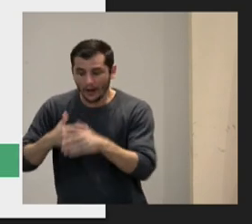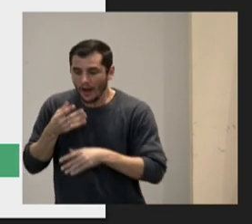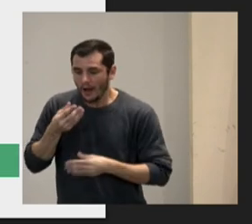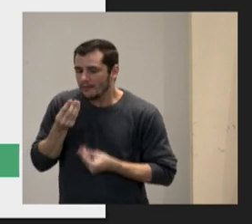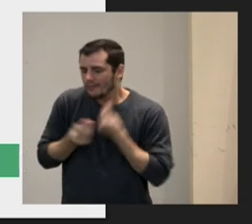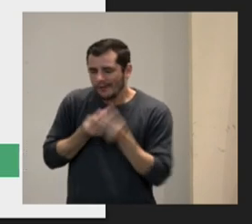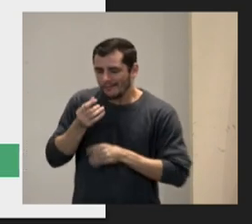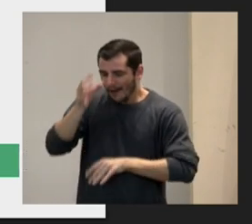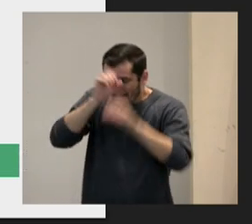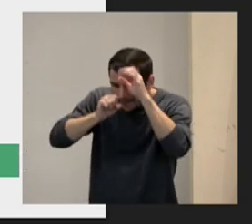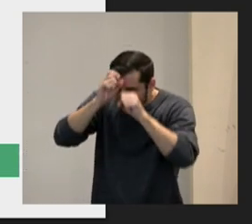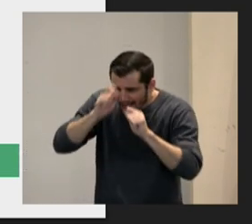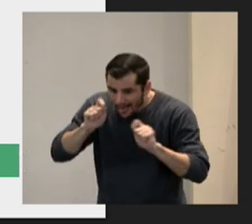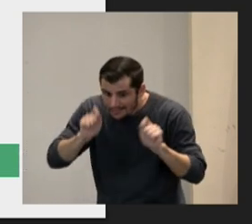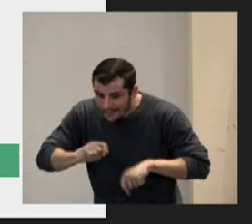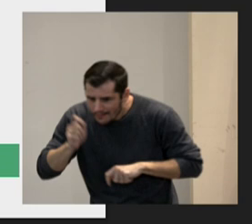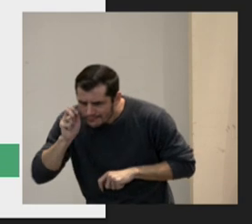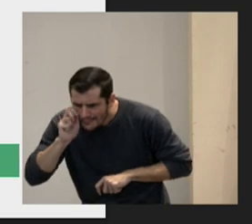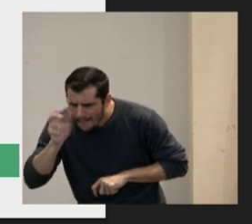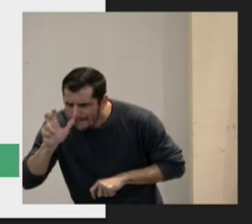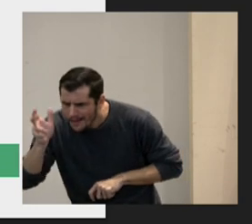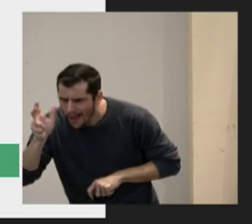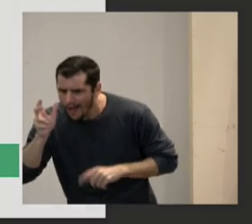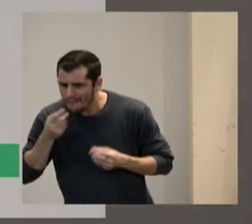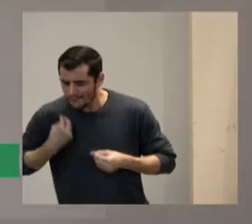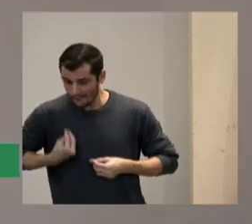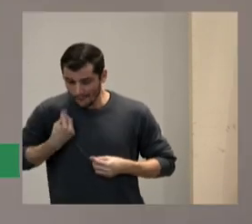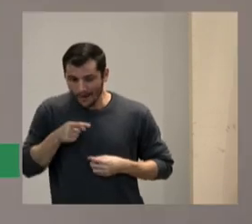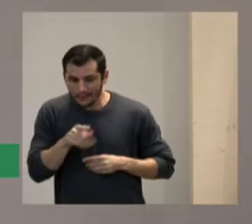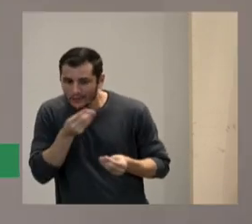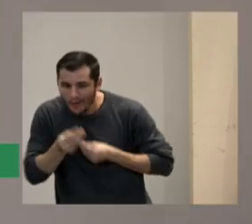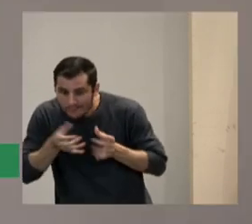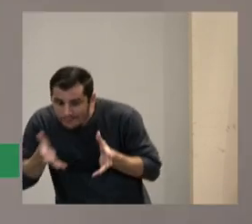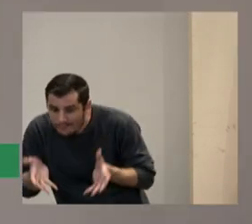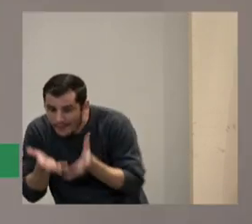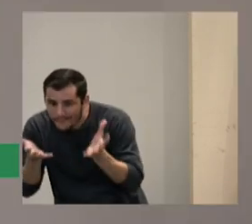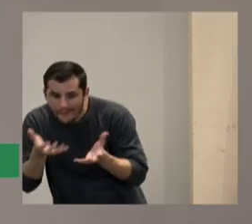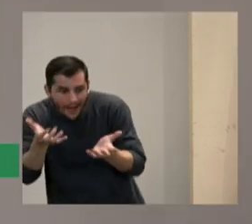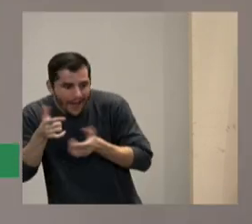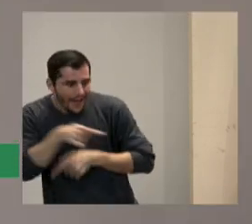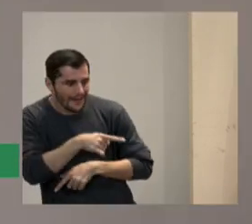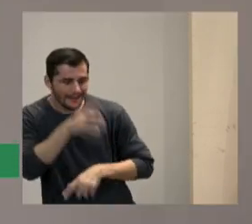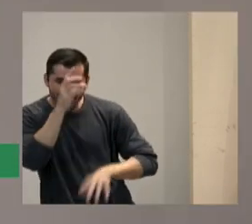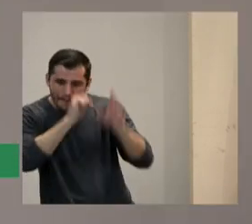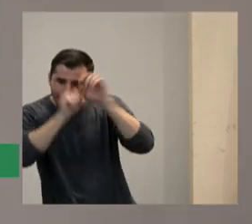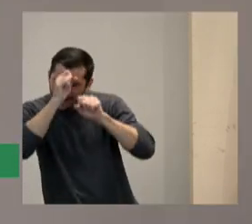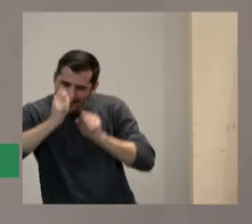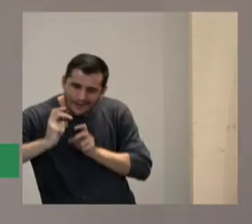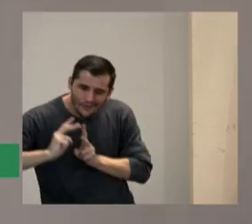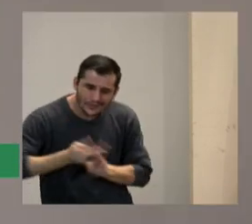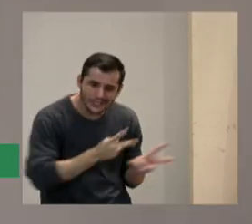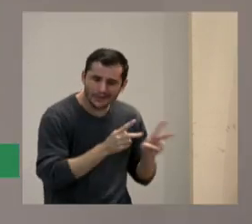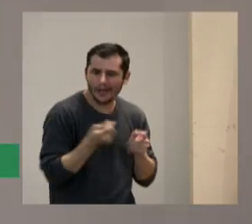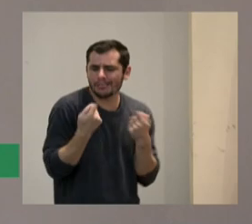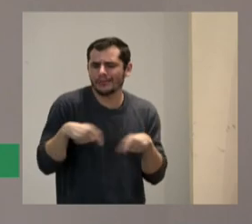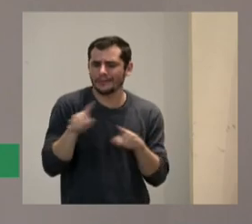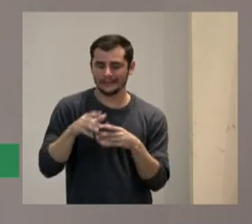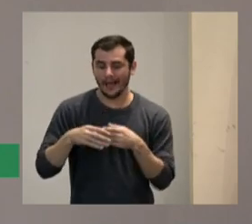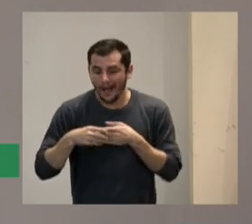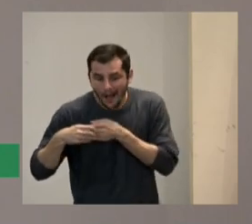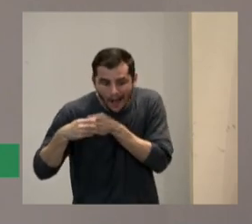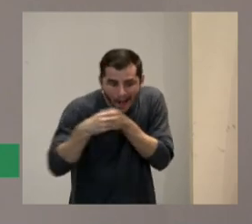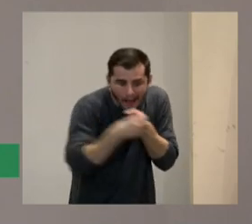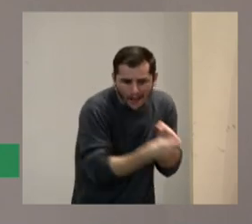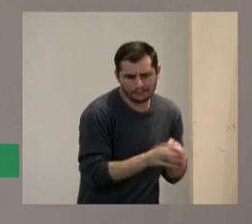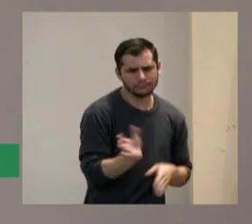quer dizer aprendizes que por conta dessa motivação eles querem seguir aprendendo que a gente não tem que ir puxando deles era